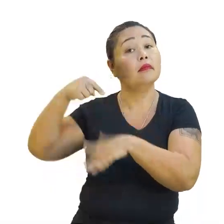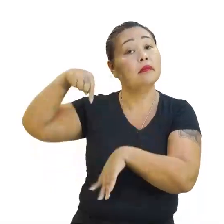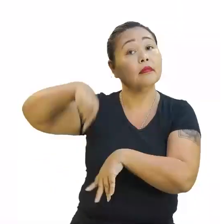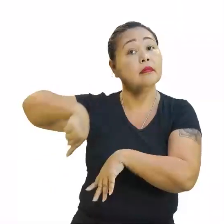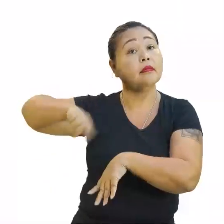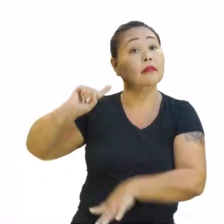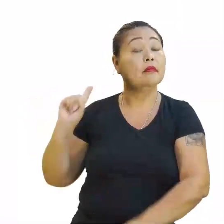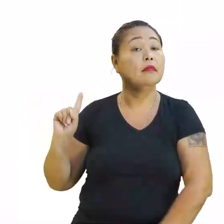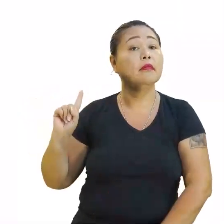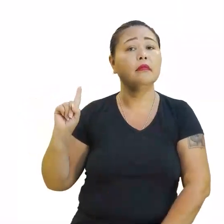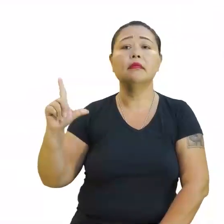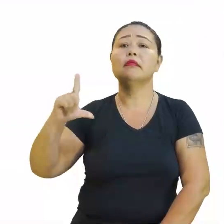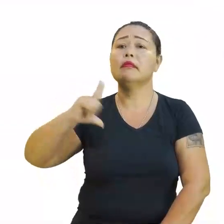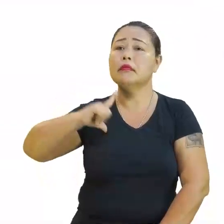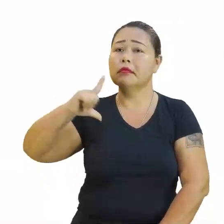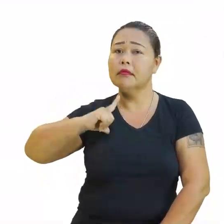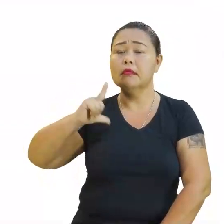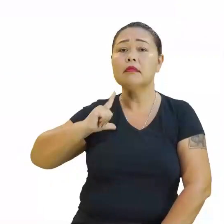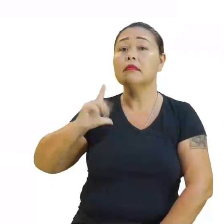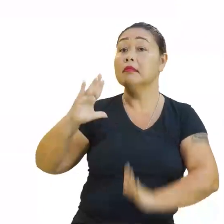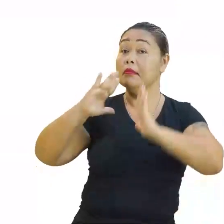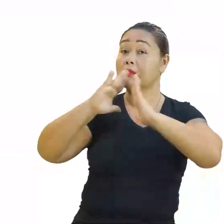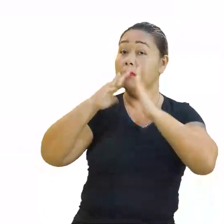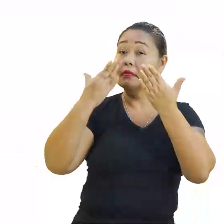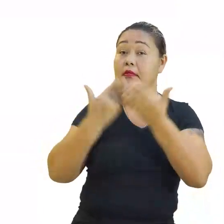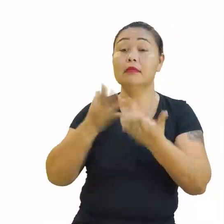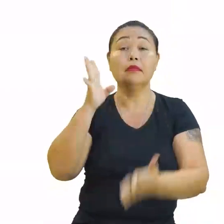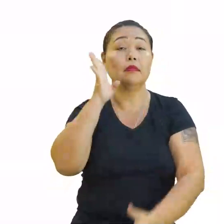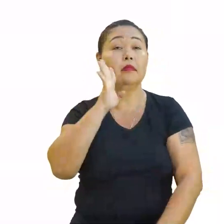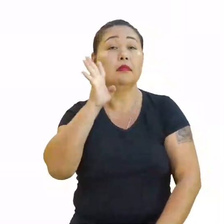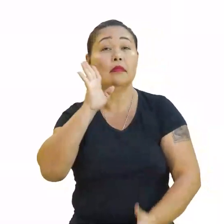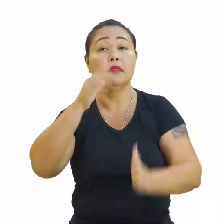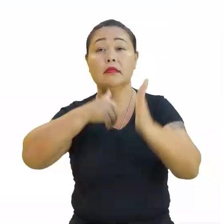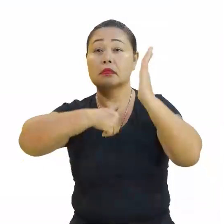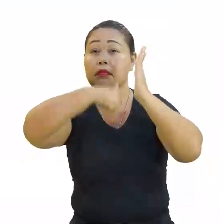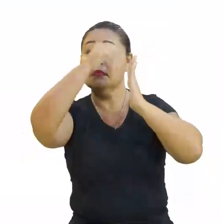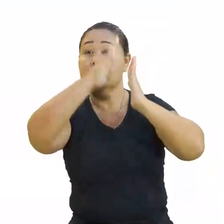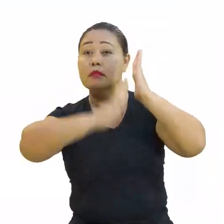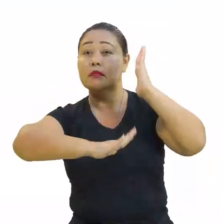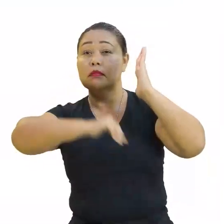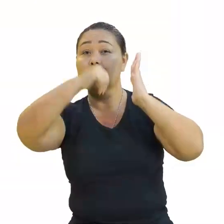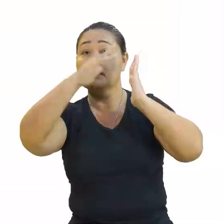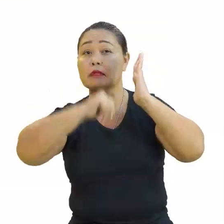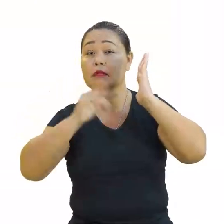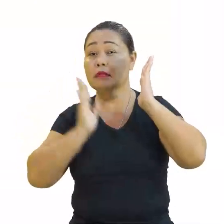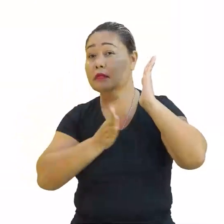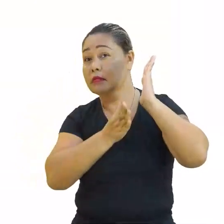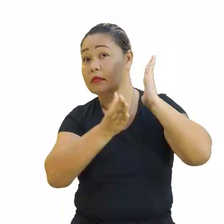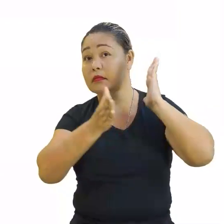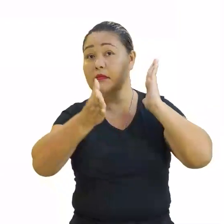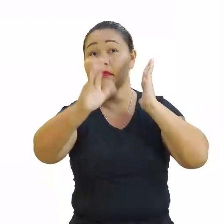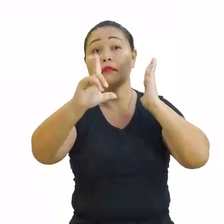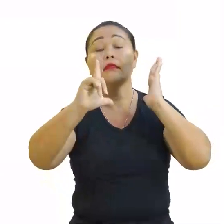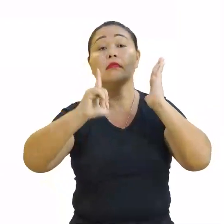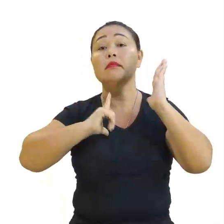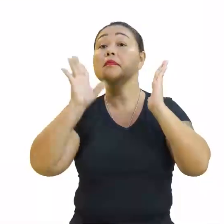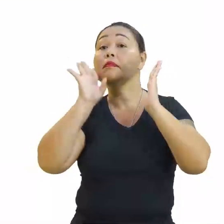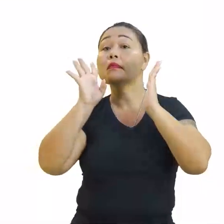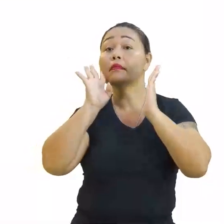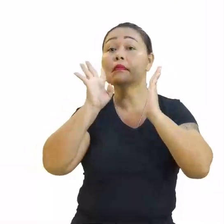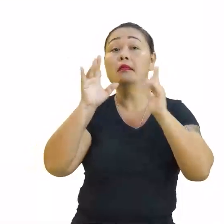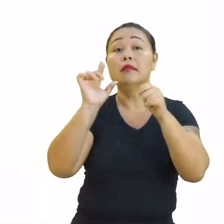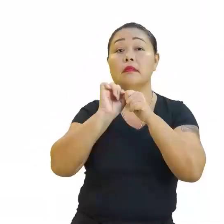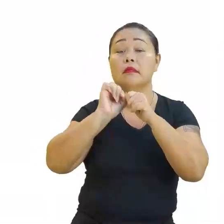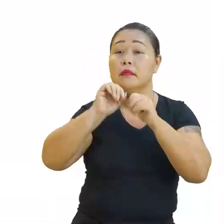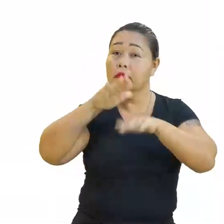recheada. Olha que escola legal, Pintada e amarelinha. Tem todo um corredor de entrada. Bem bacana. Tem uma